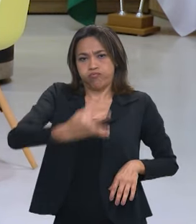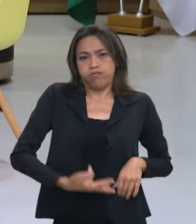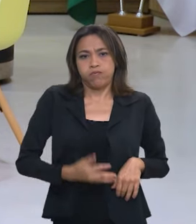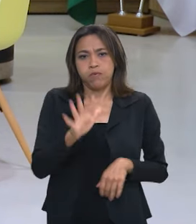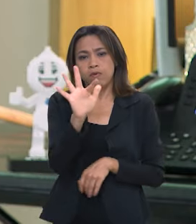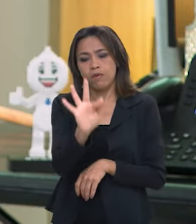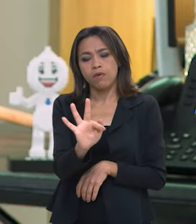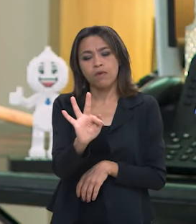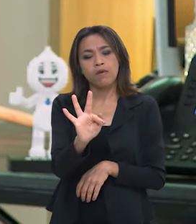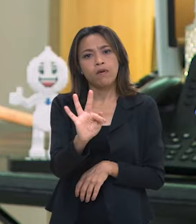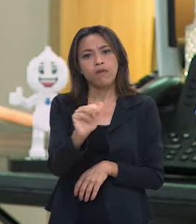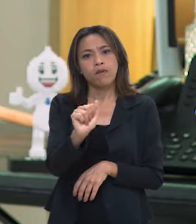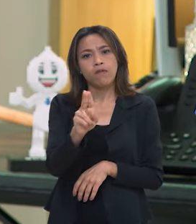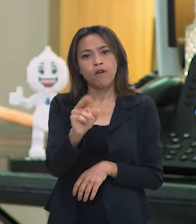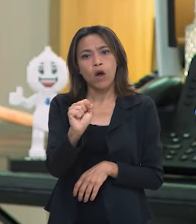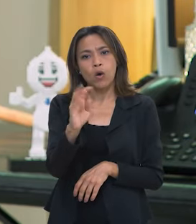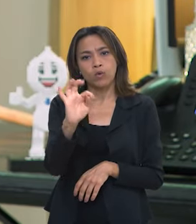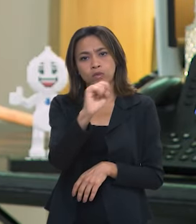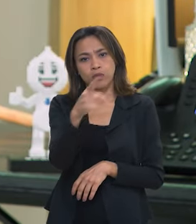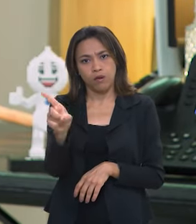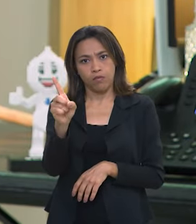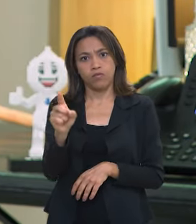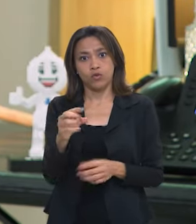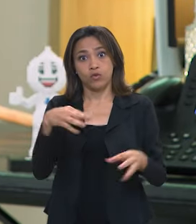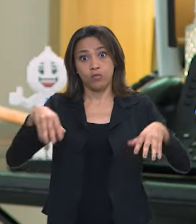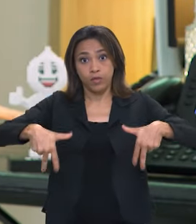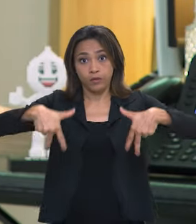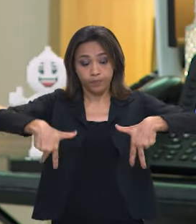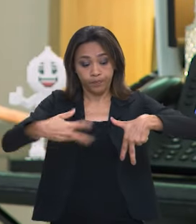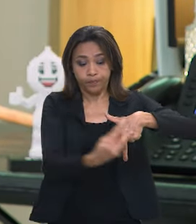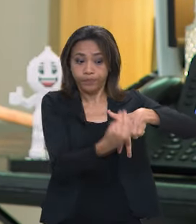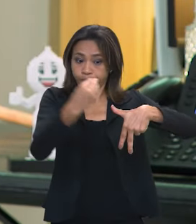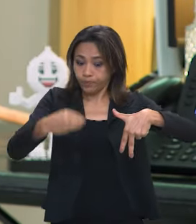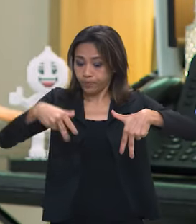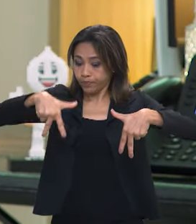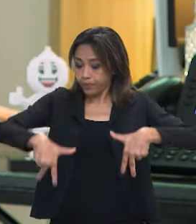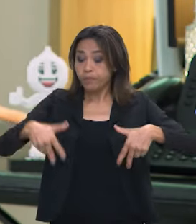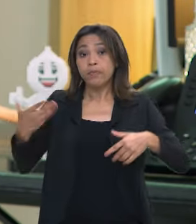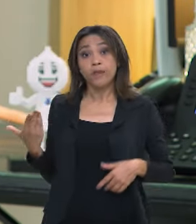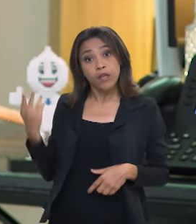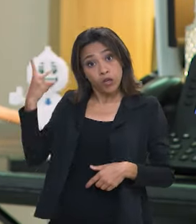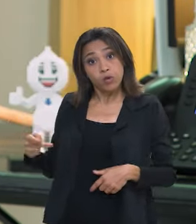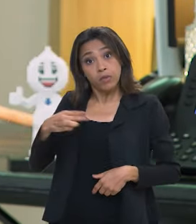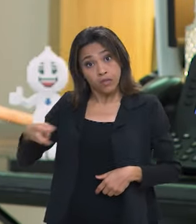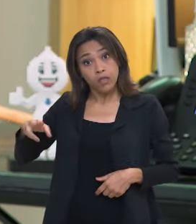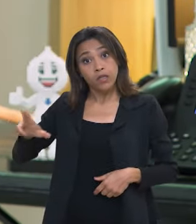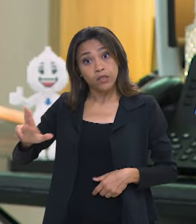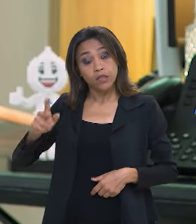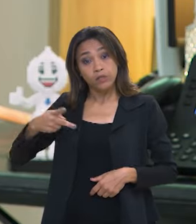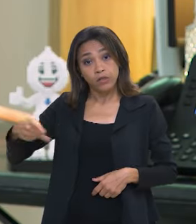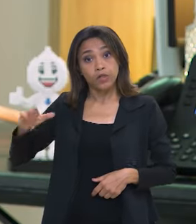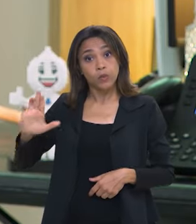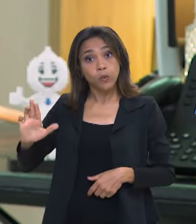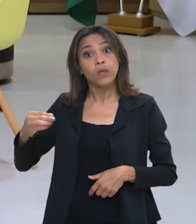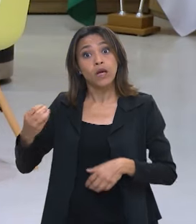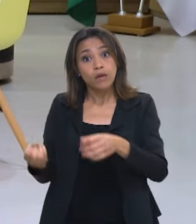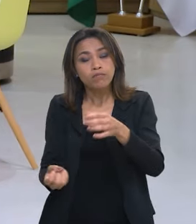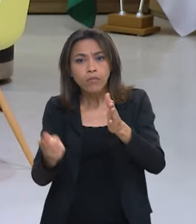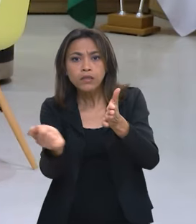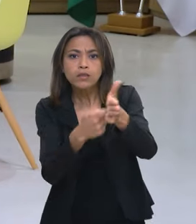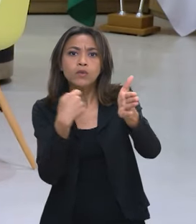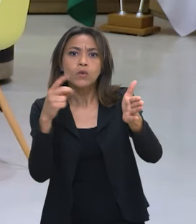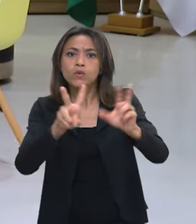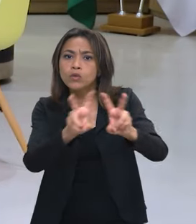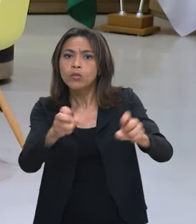certo? Então inclusive agora o presidente Lula sancionou recentemente a lei que institui a política nacional de transplantes como